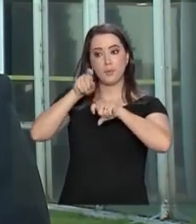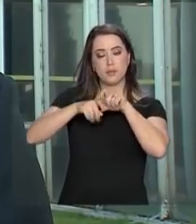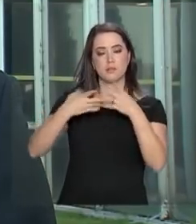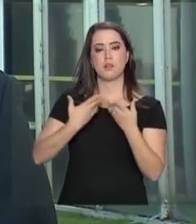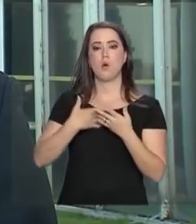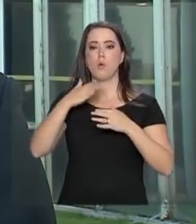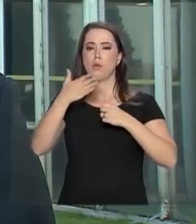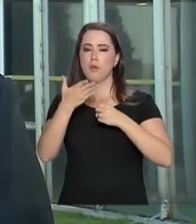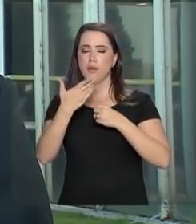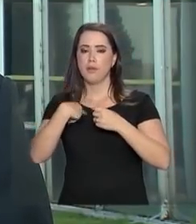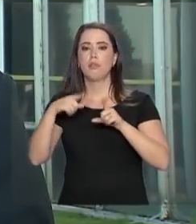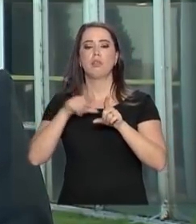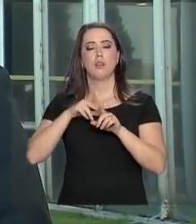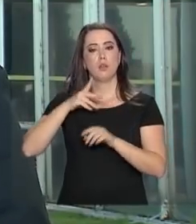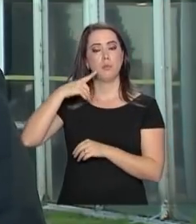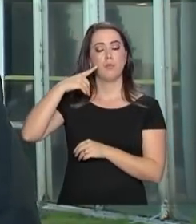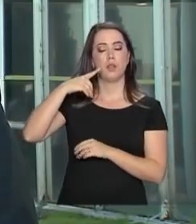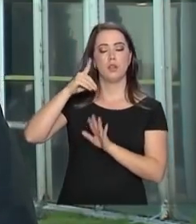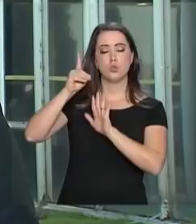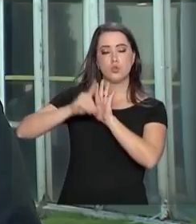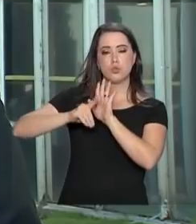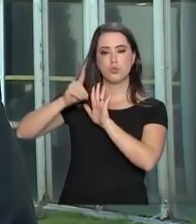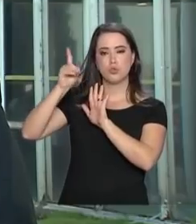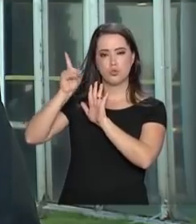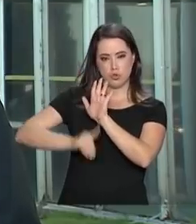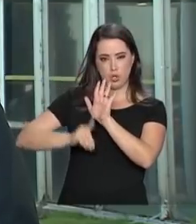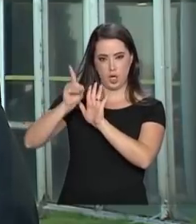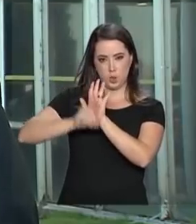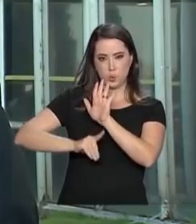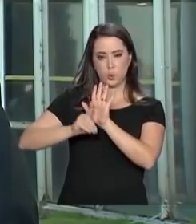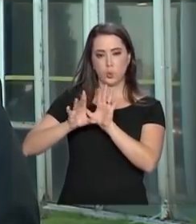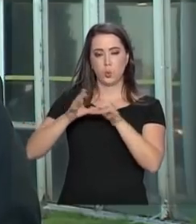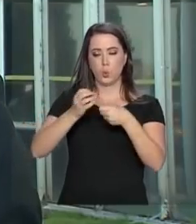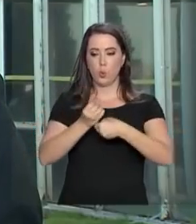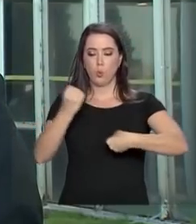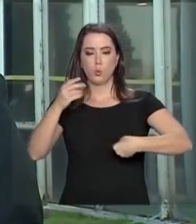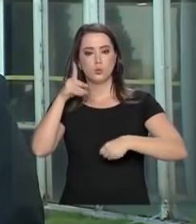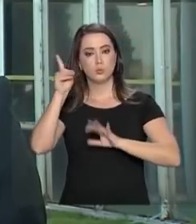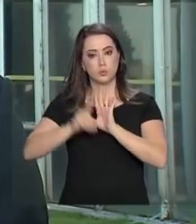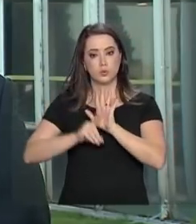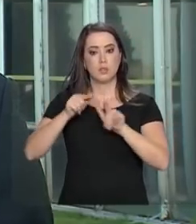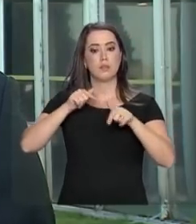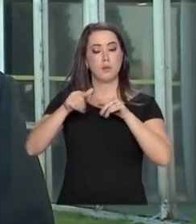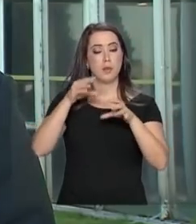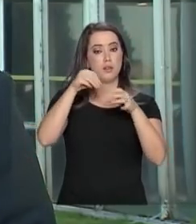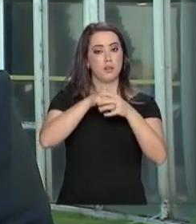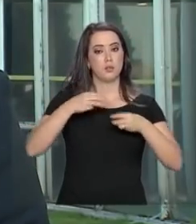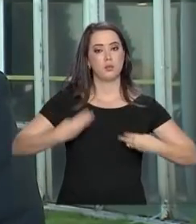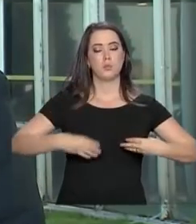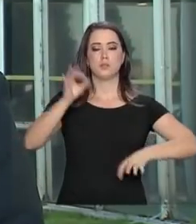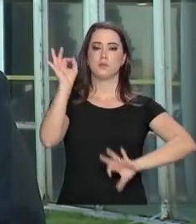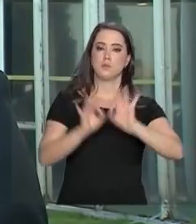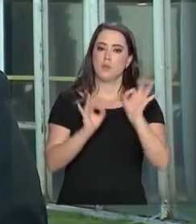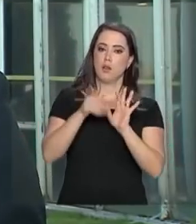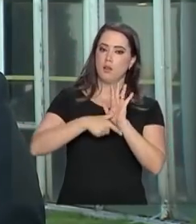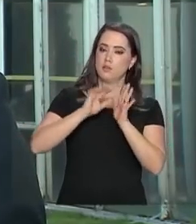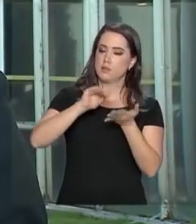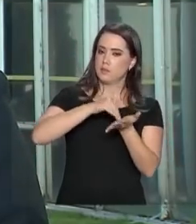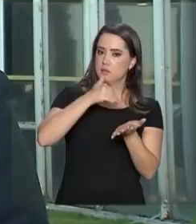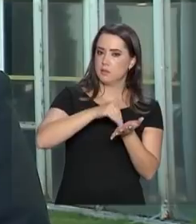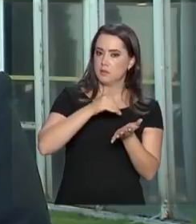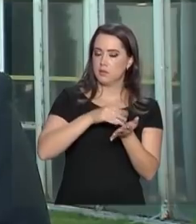e bacharel em Direito, o ministro é servidor efetivo do Ministério do Planejamento e foi secretário